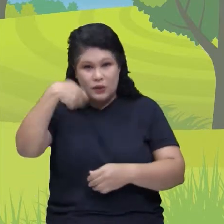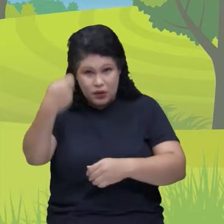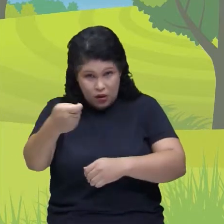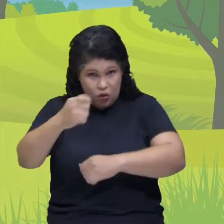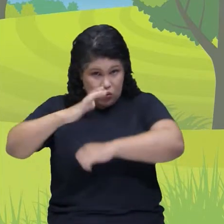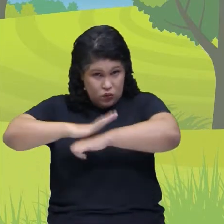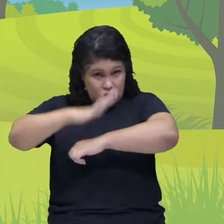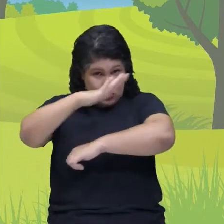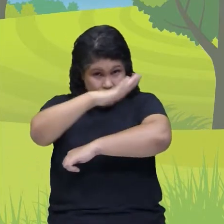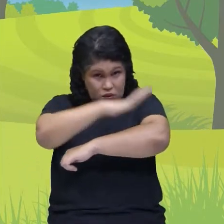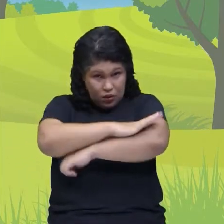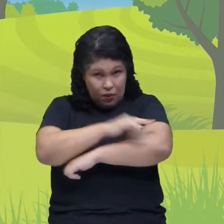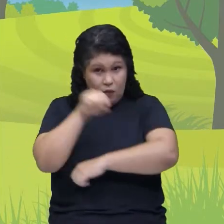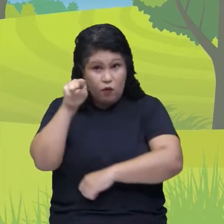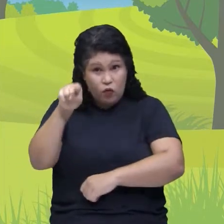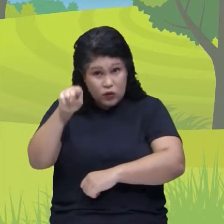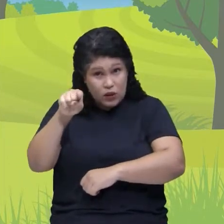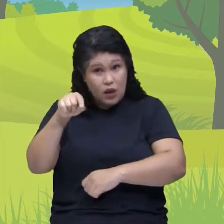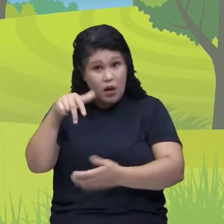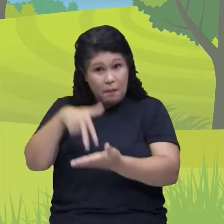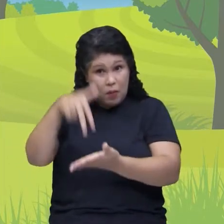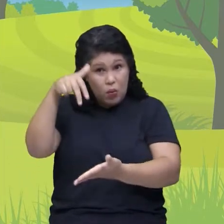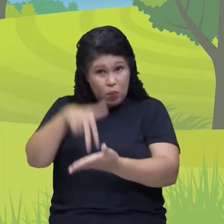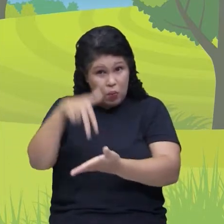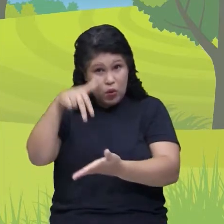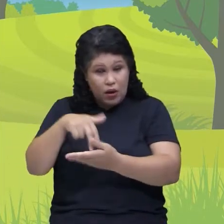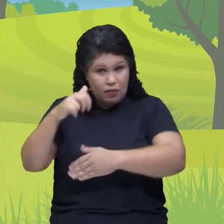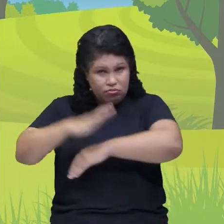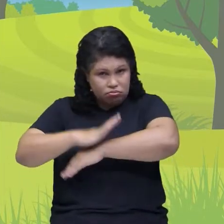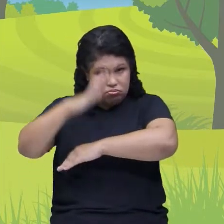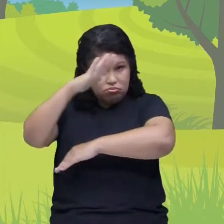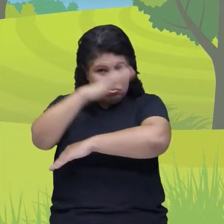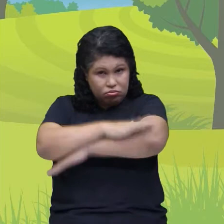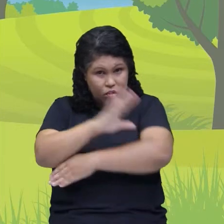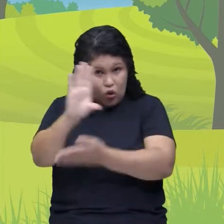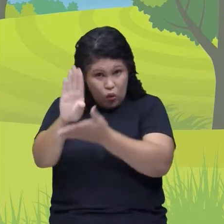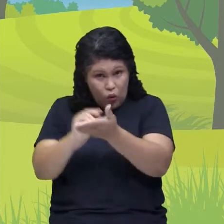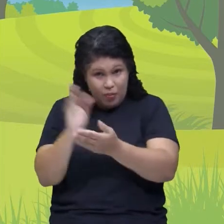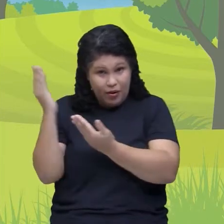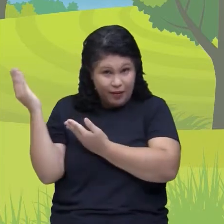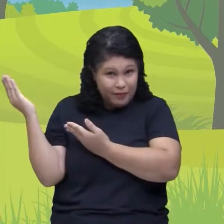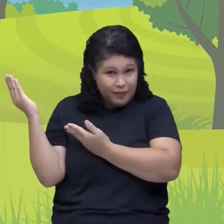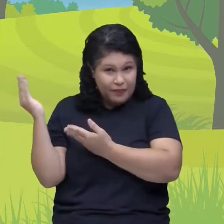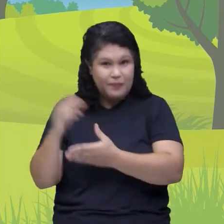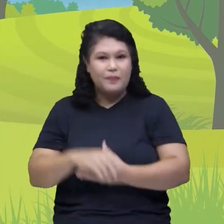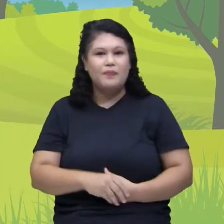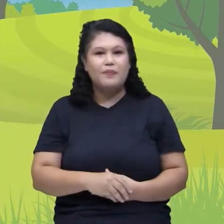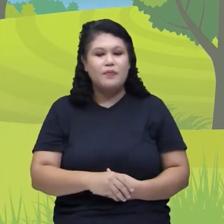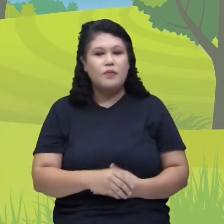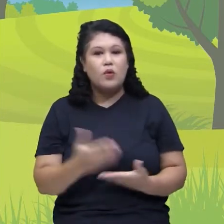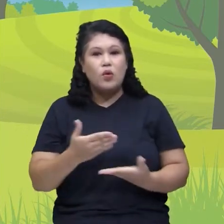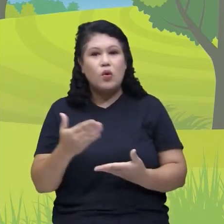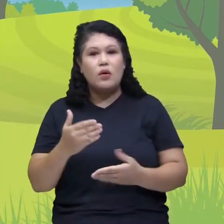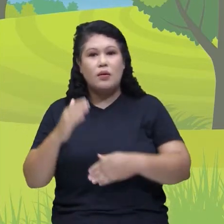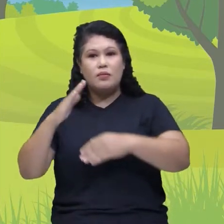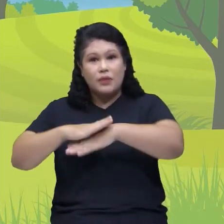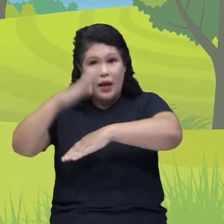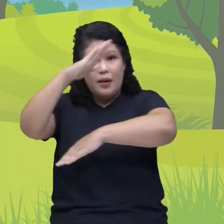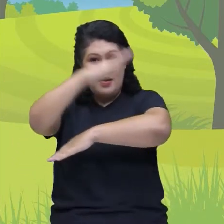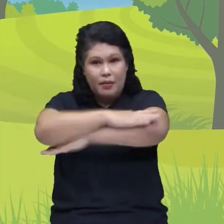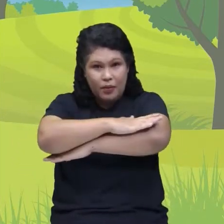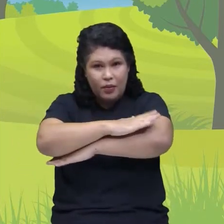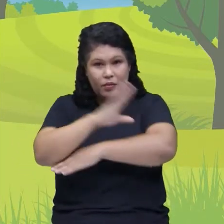eu falar sapo, você vai pular. Toim! Toim! Vamos lá! Sapo!